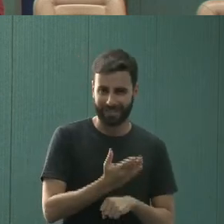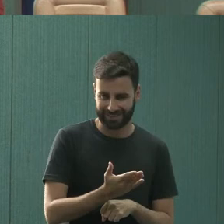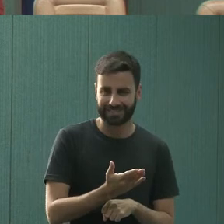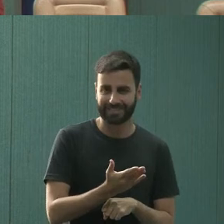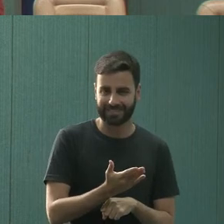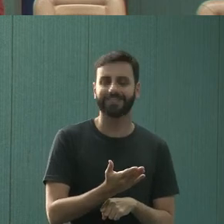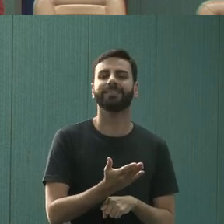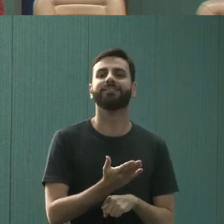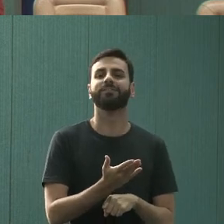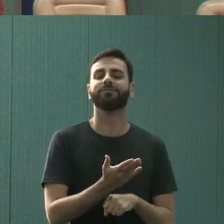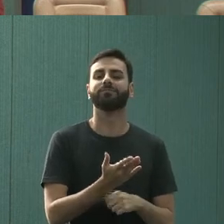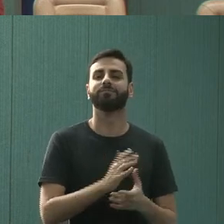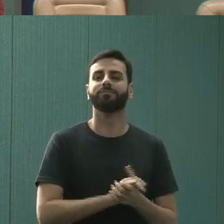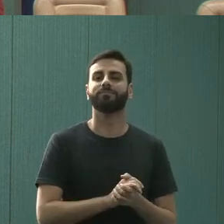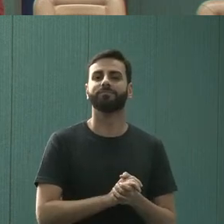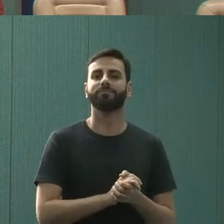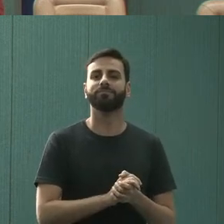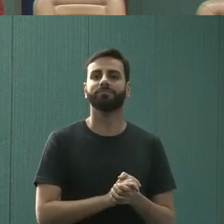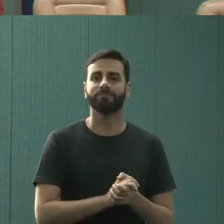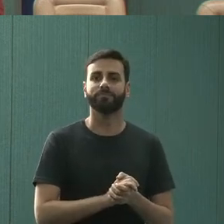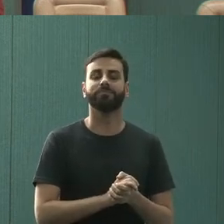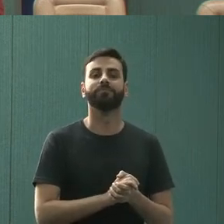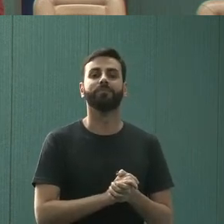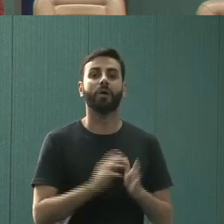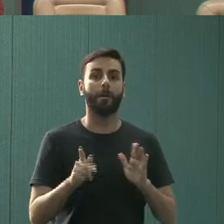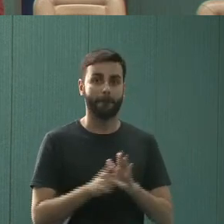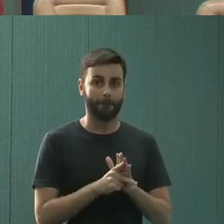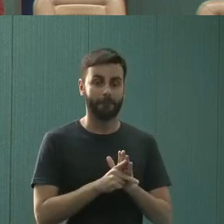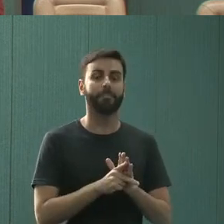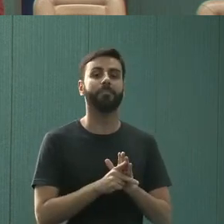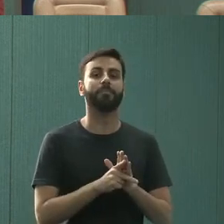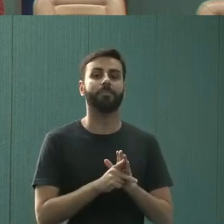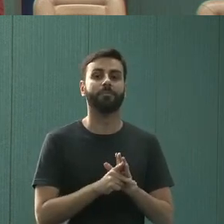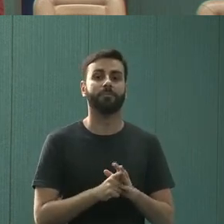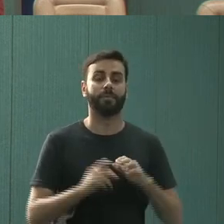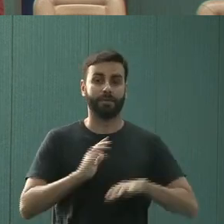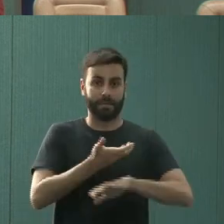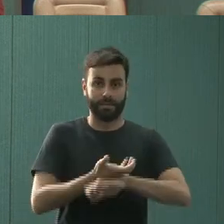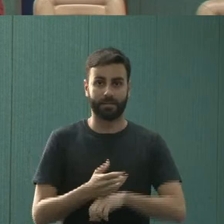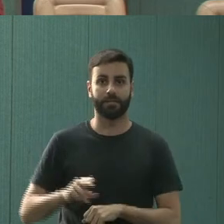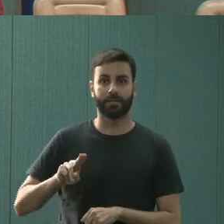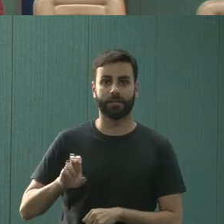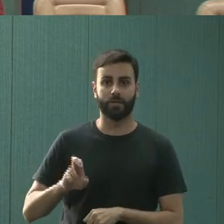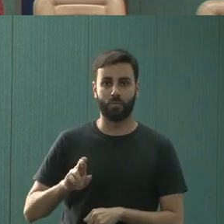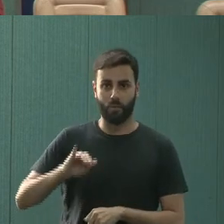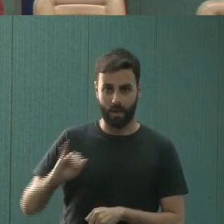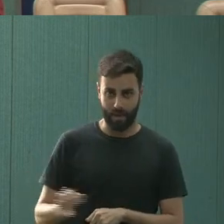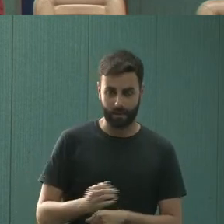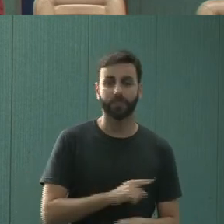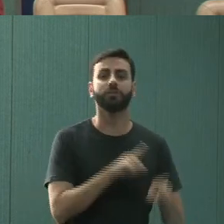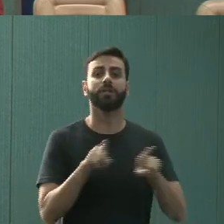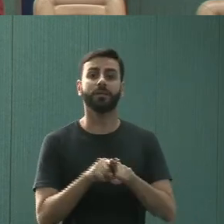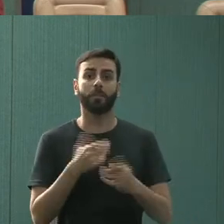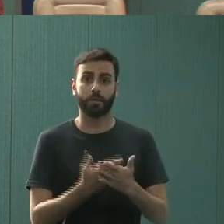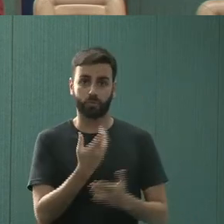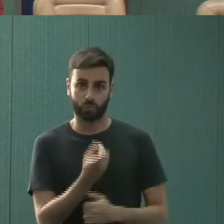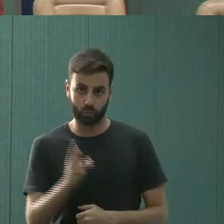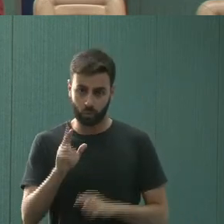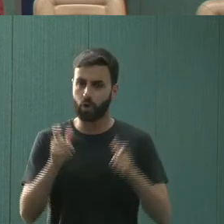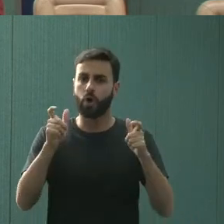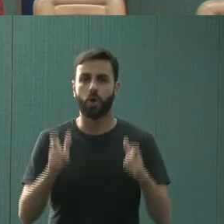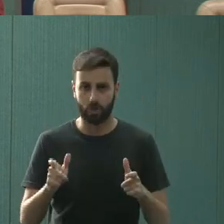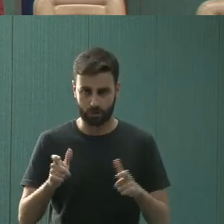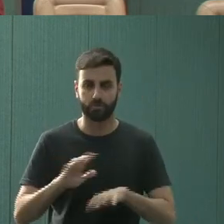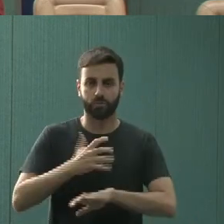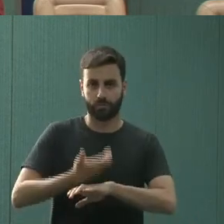pelo Instituto de Medicina Social da Universidade do Estado do Rio de Janeiro. E é doutorando também na Universidade